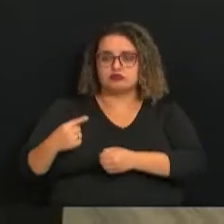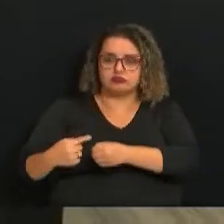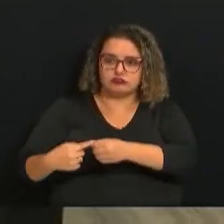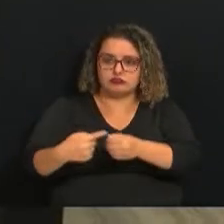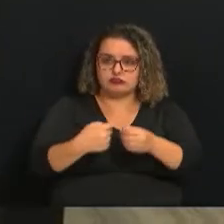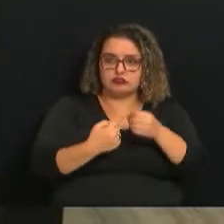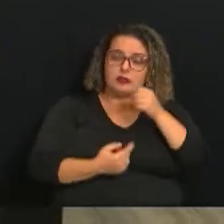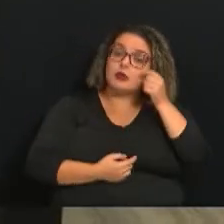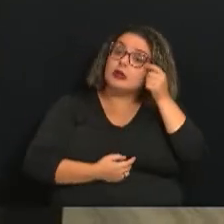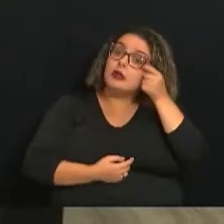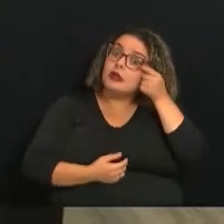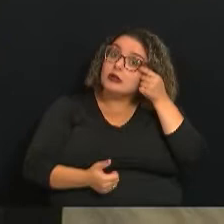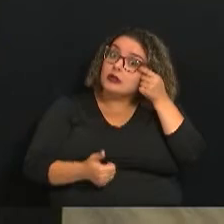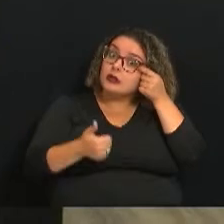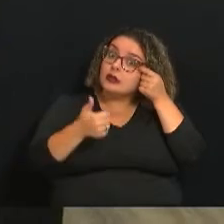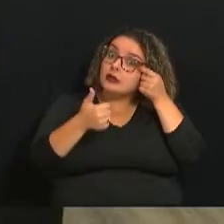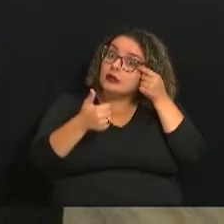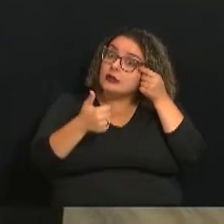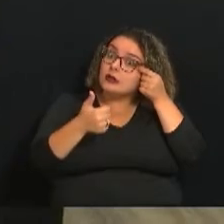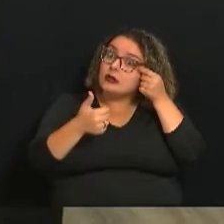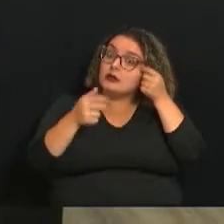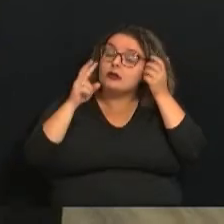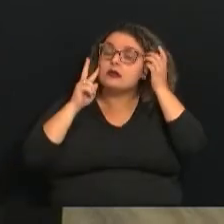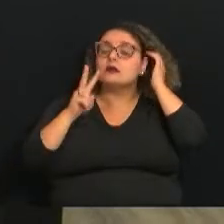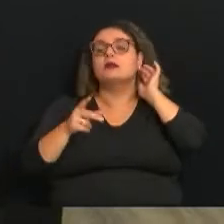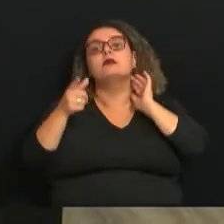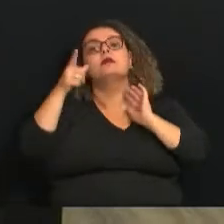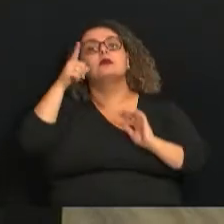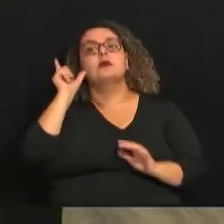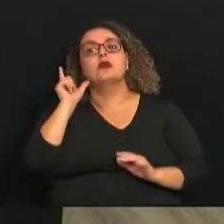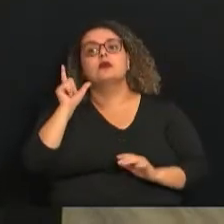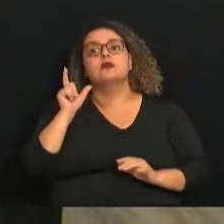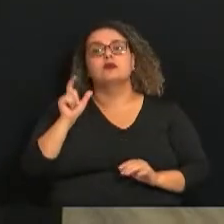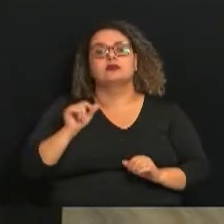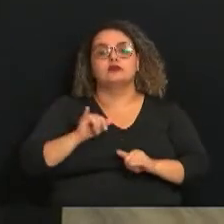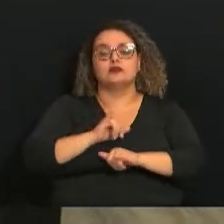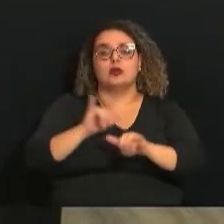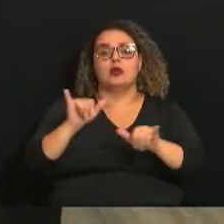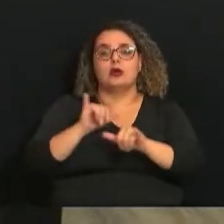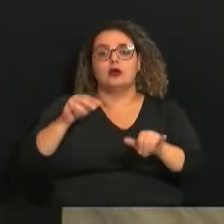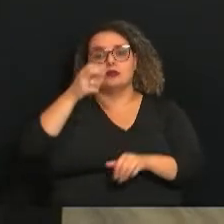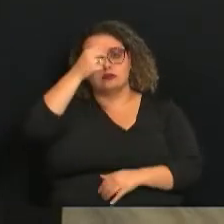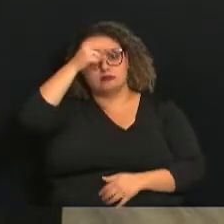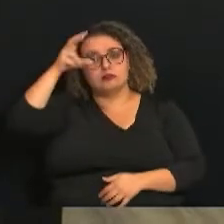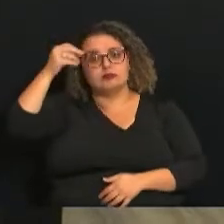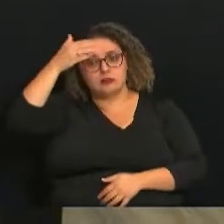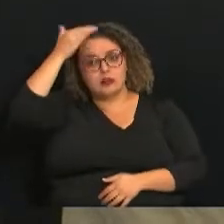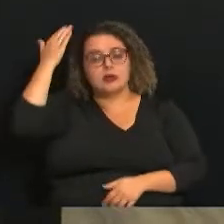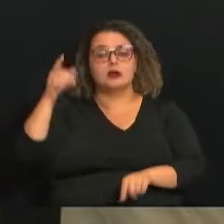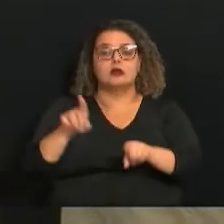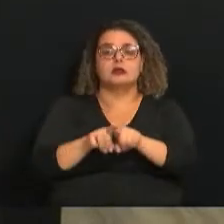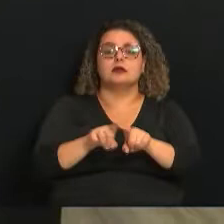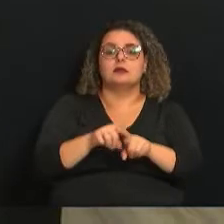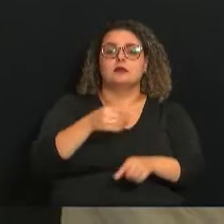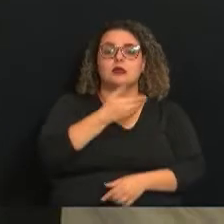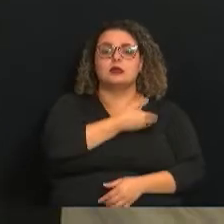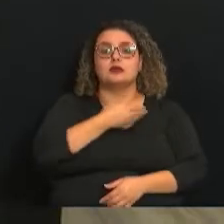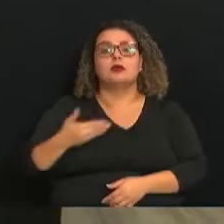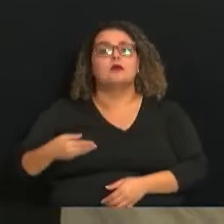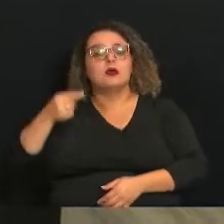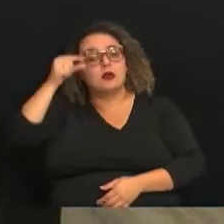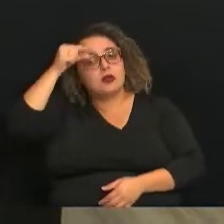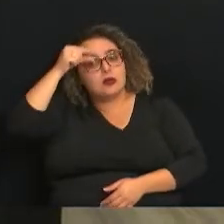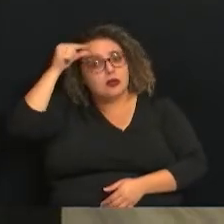panorama positivo que nós vimos ontem na coletiva do prefeito Dário Saad, também do governador João Doria, mas os